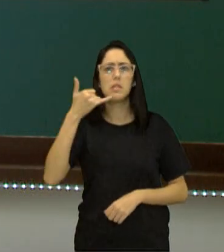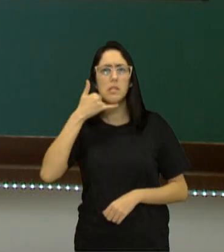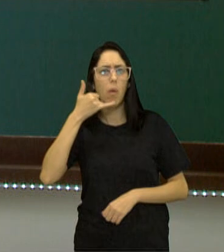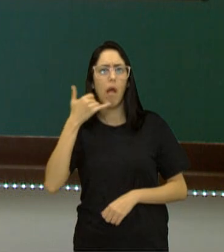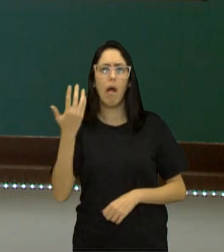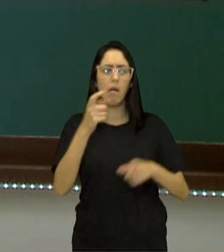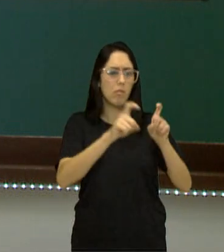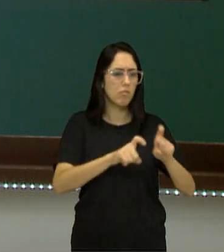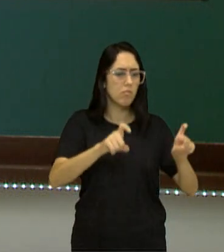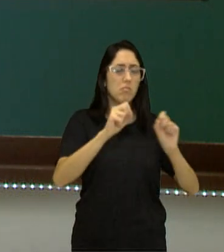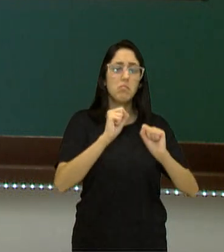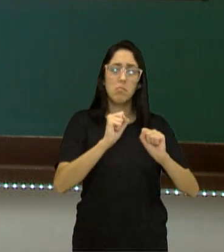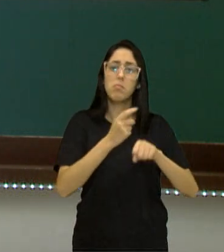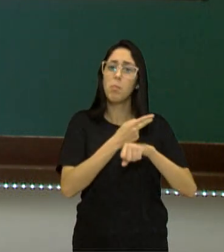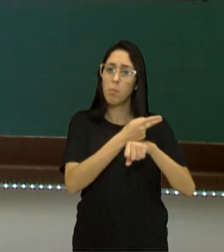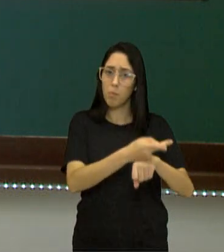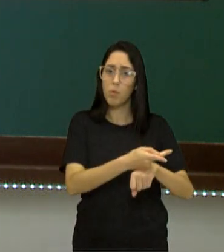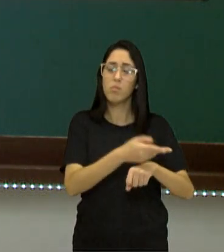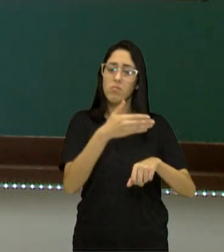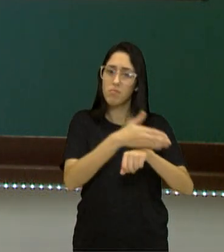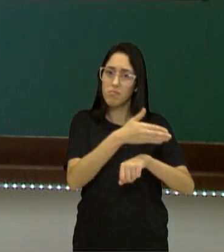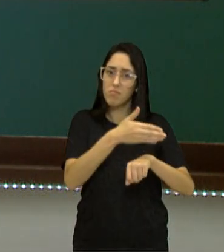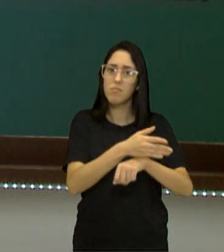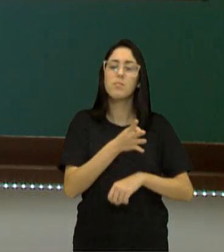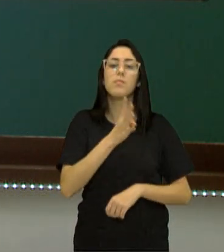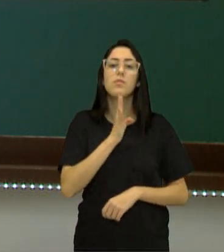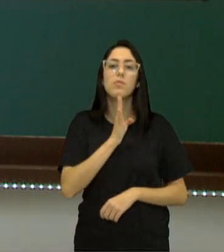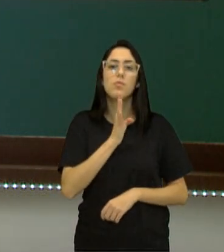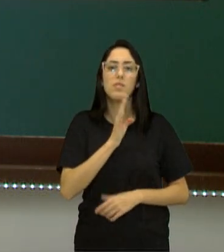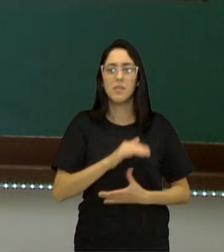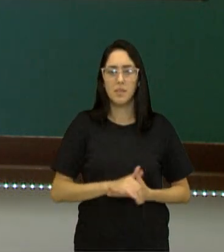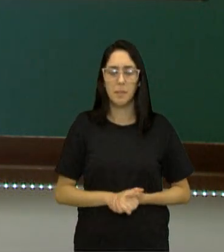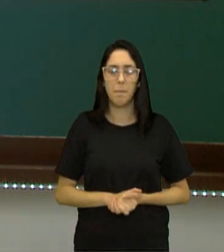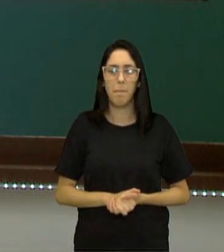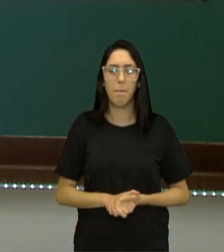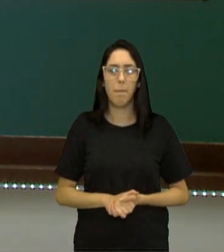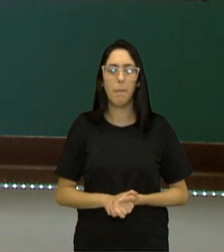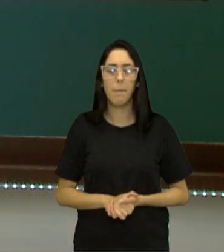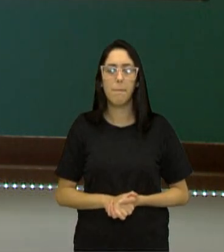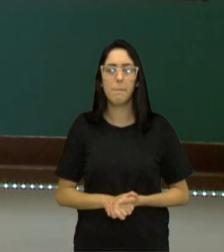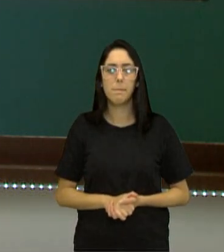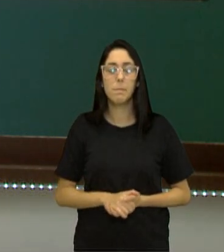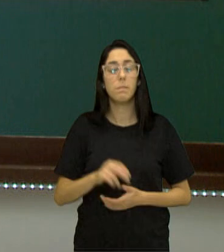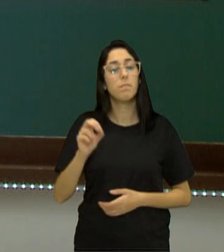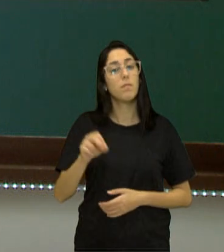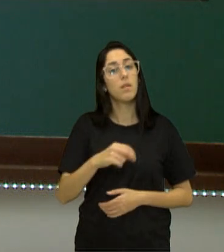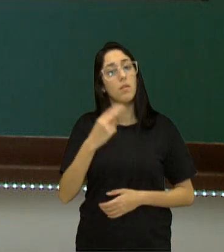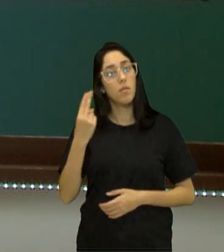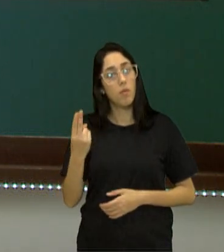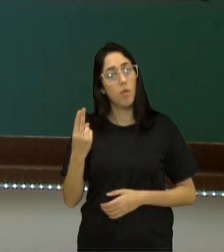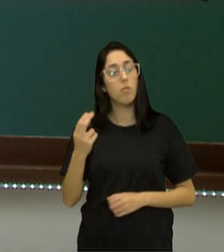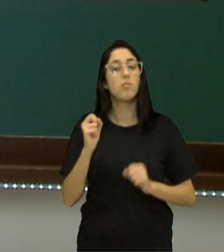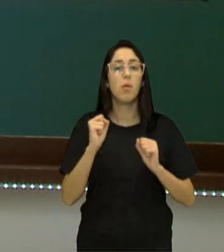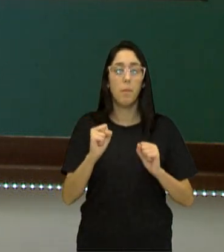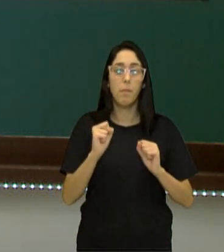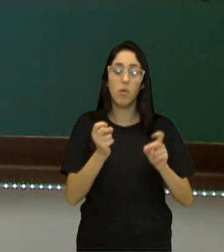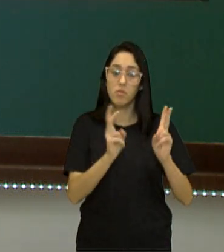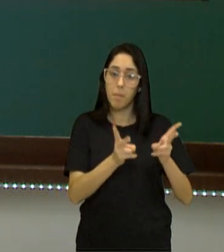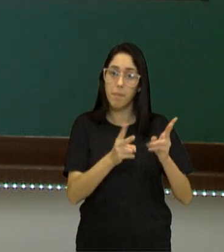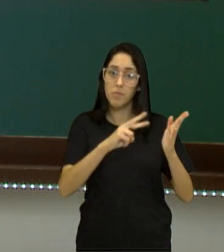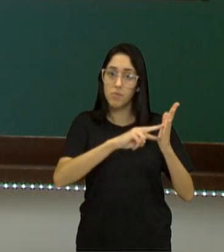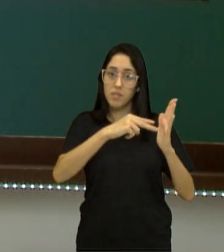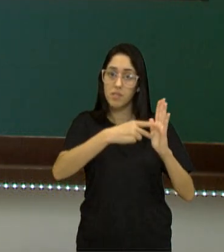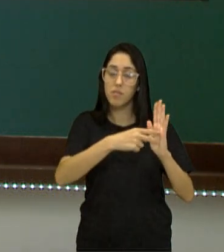computador. A pode digitar e acessar e ter essa definição. Ou, então, você pode ter essa mesma definição